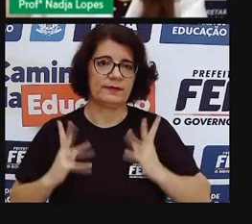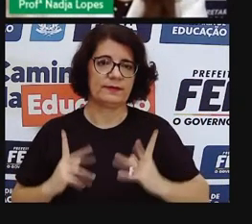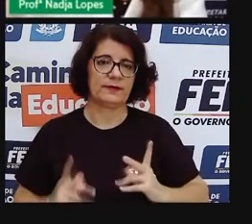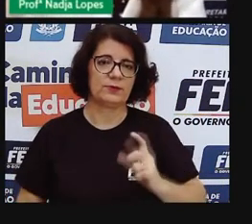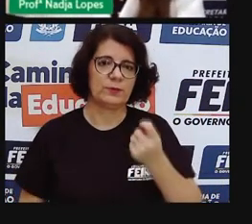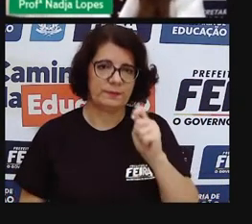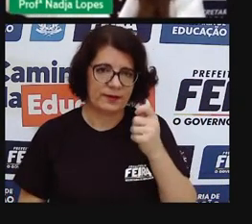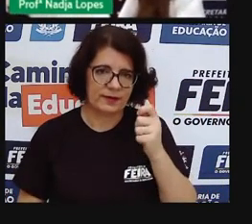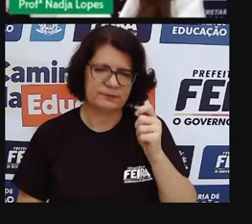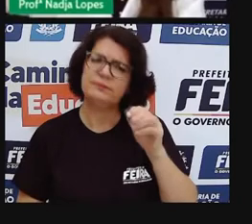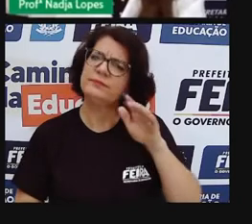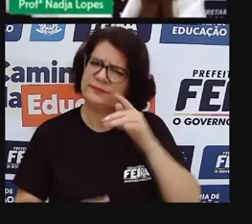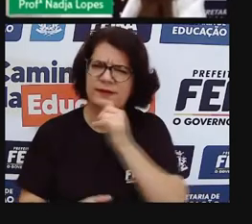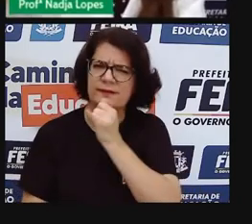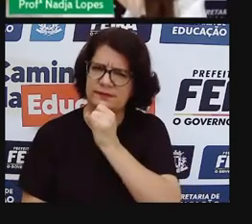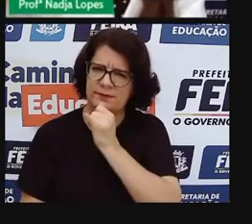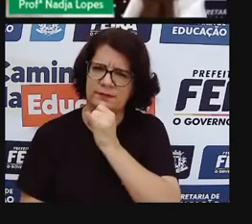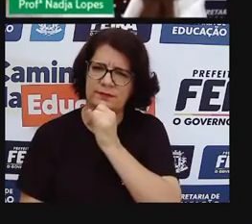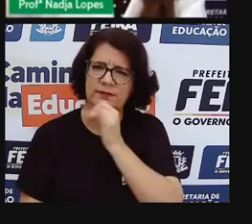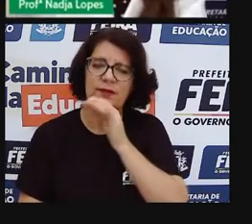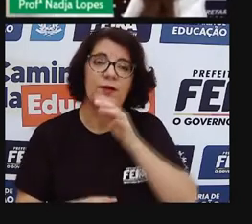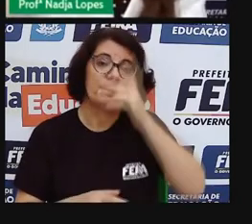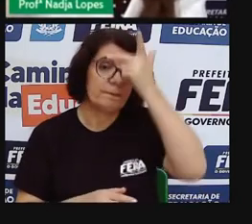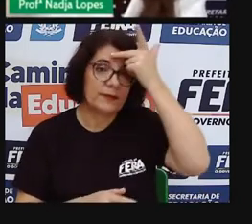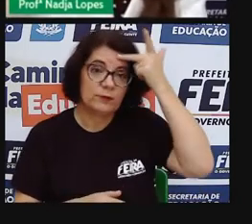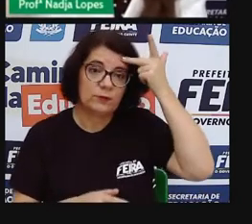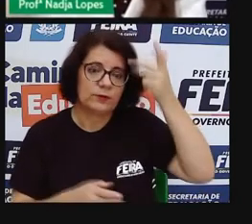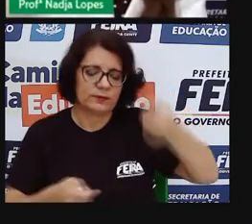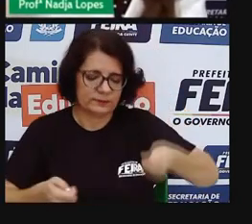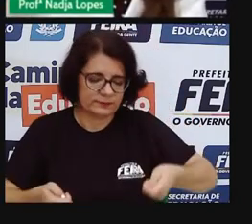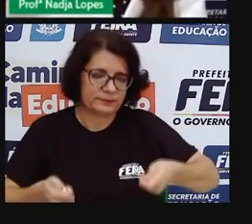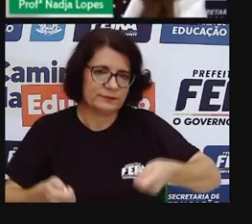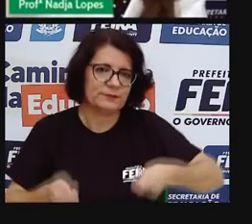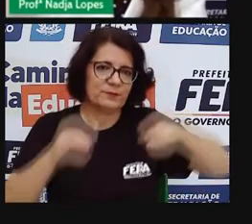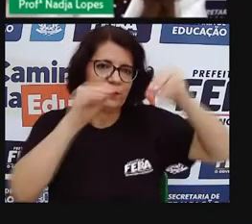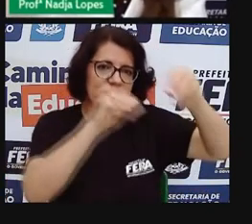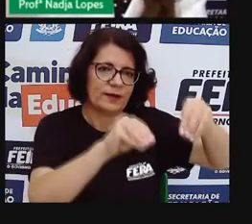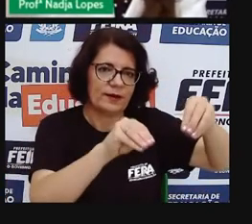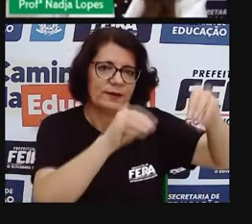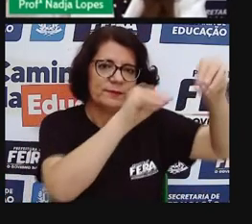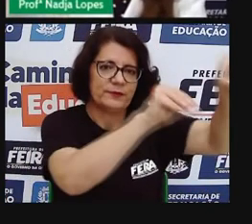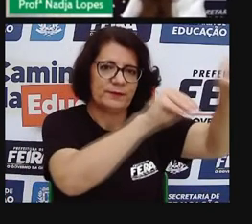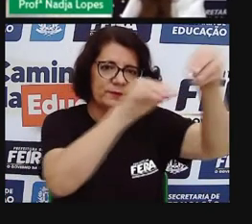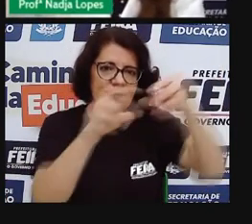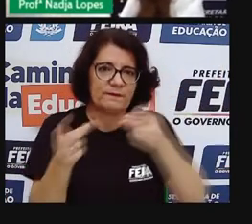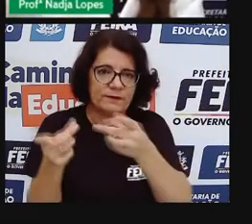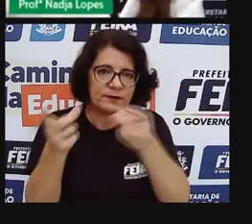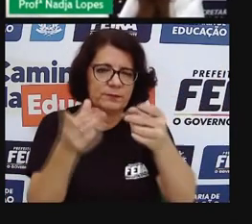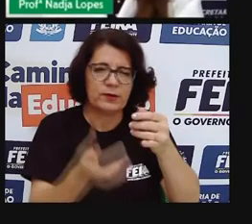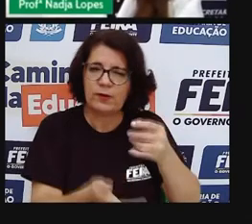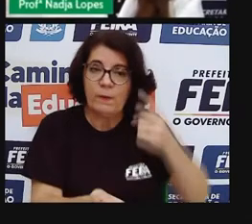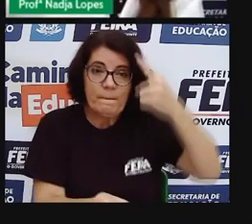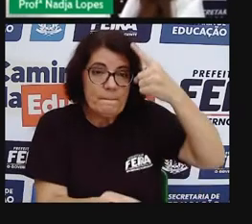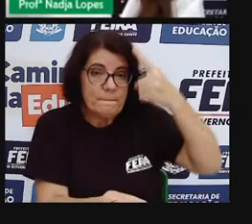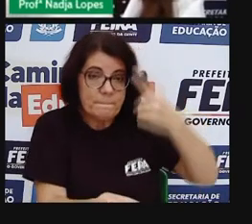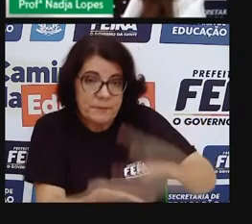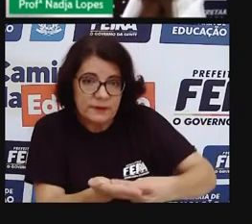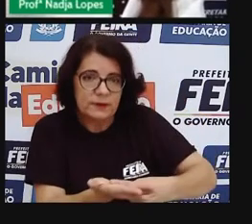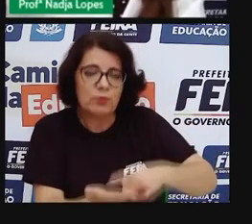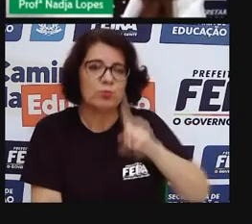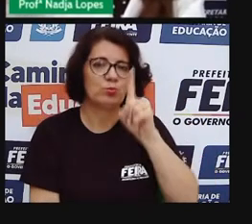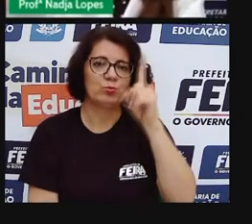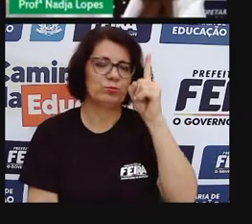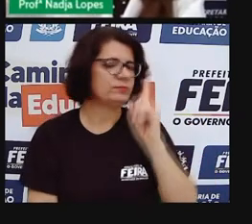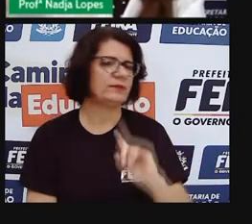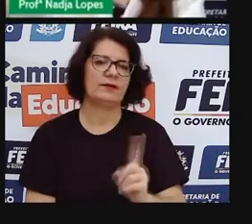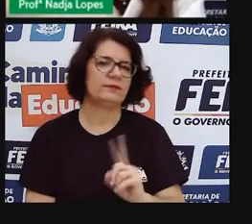feirantes que eles trabalham exclusivamente de local em local. Não tem uma feira fixa em algum local. Eles vão para